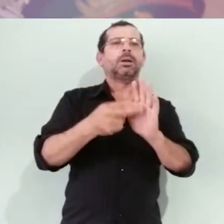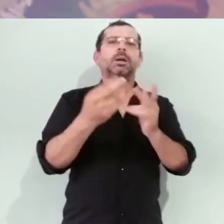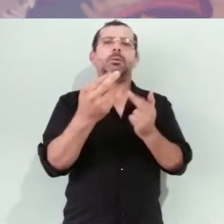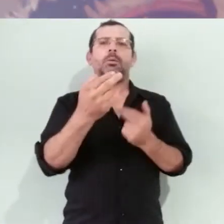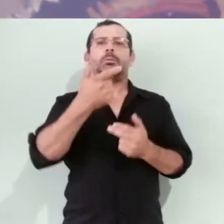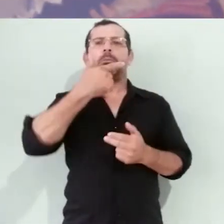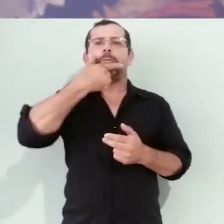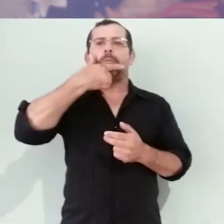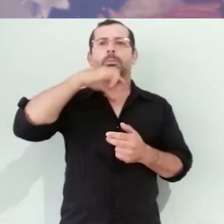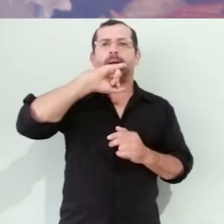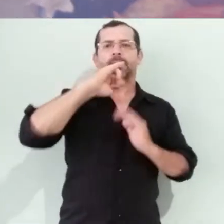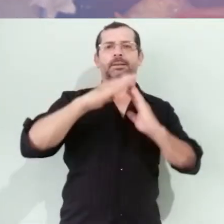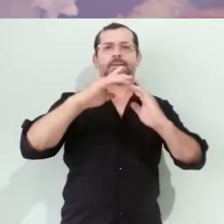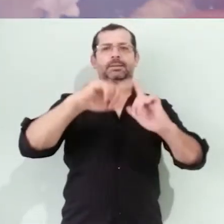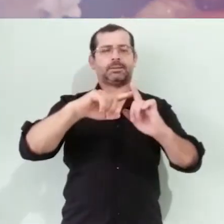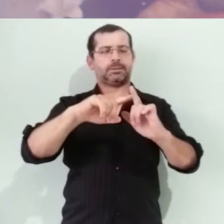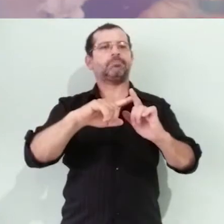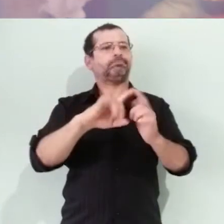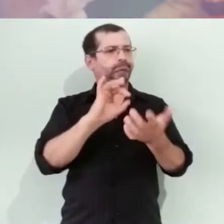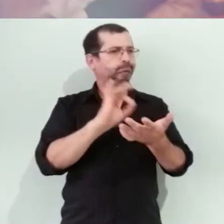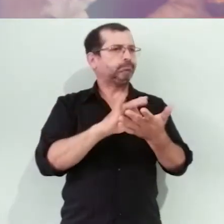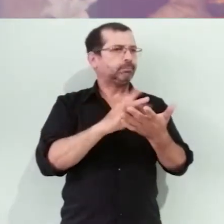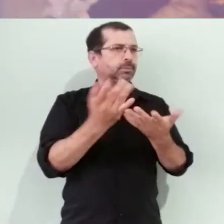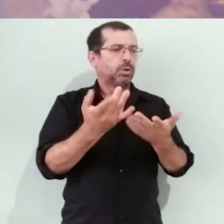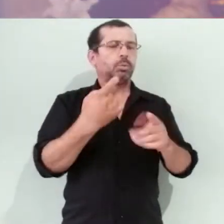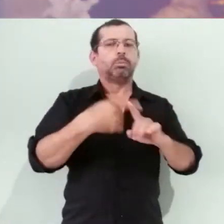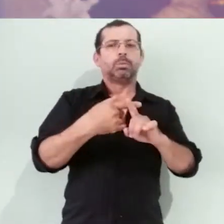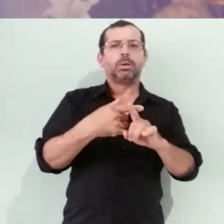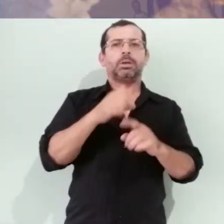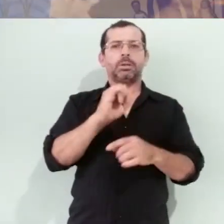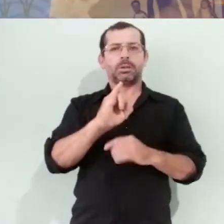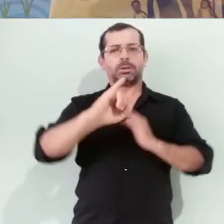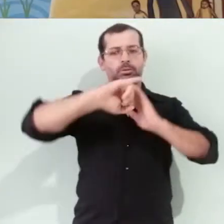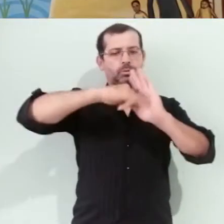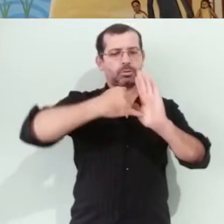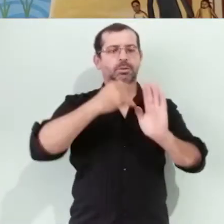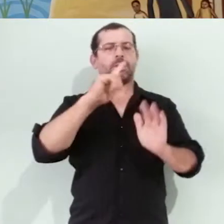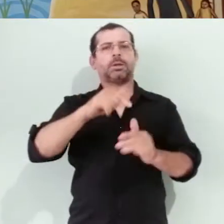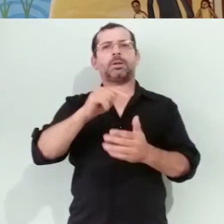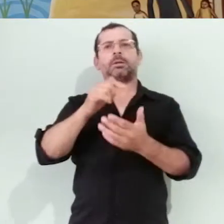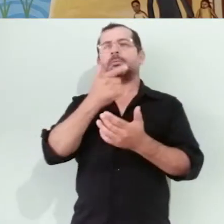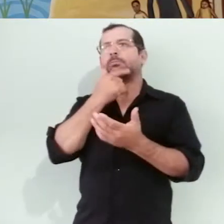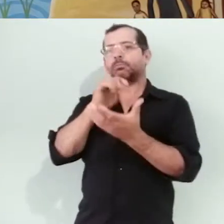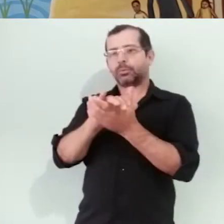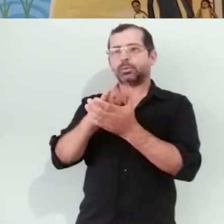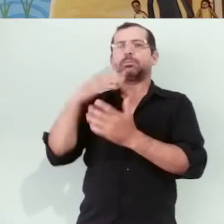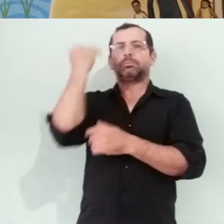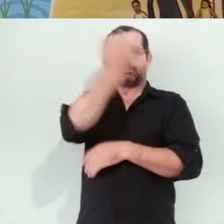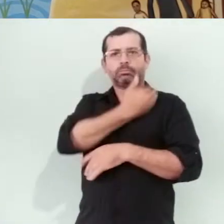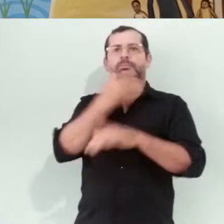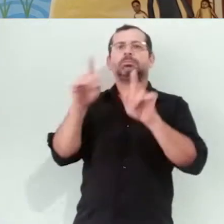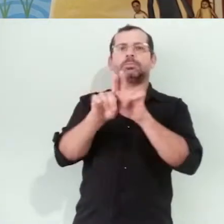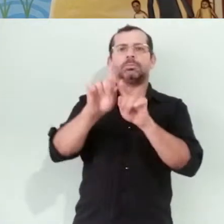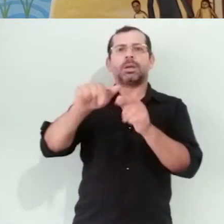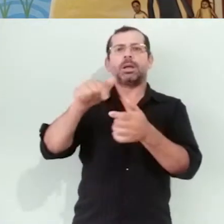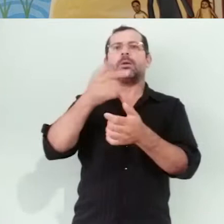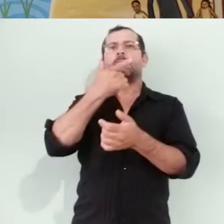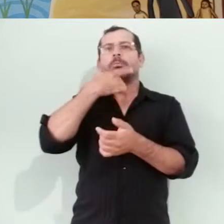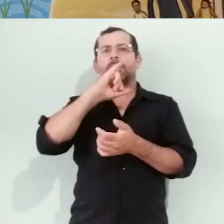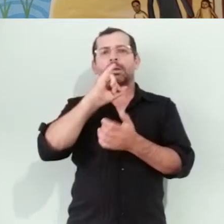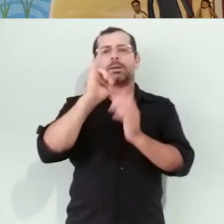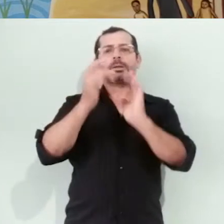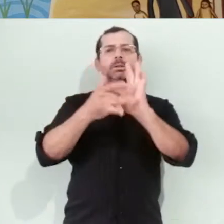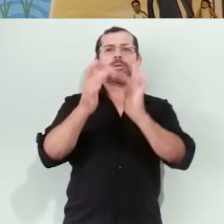igreja. E tem lógica, né? Afinal de contas, se José, esposo de Maria, foi também o pai de Jesus, e